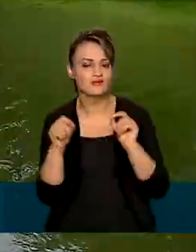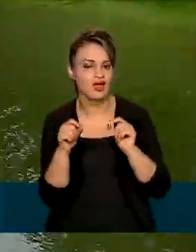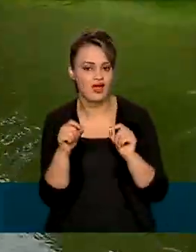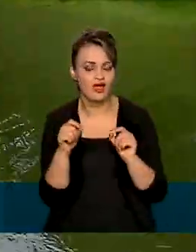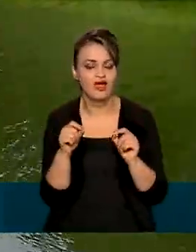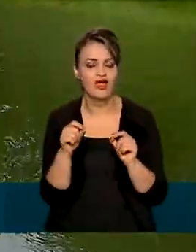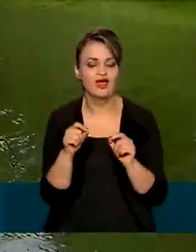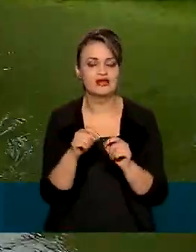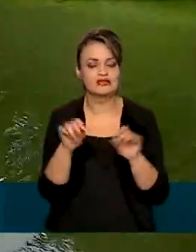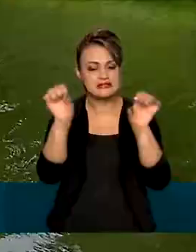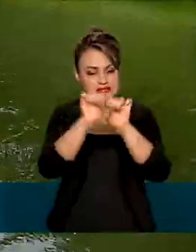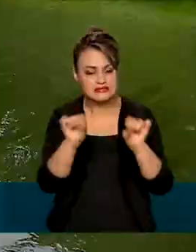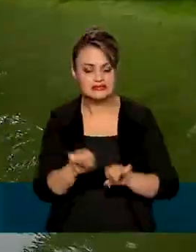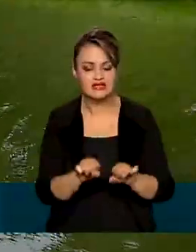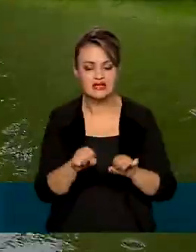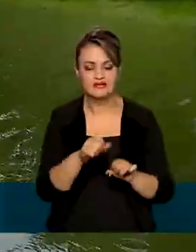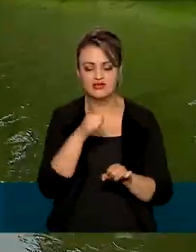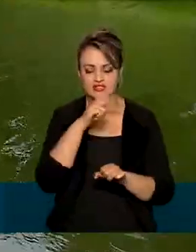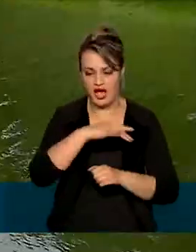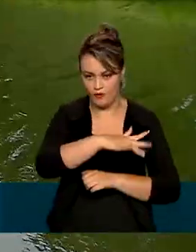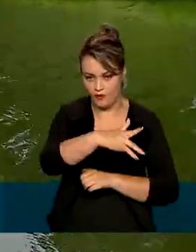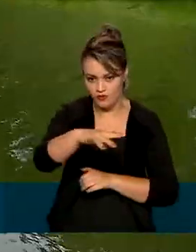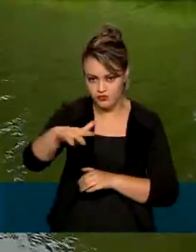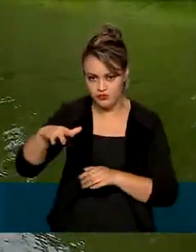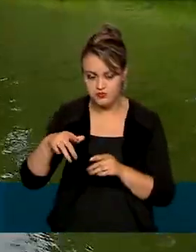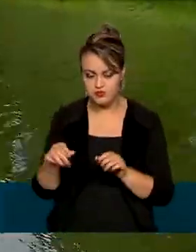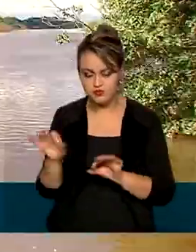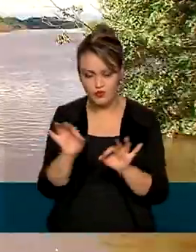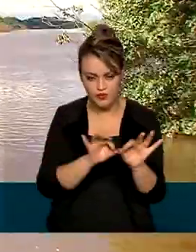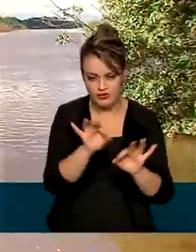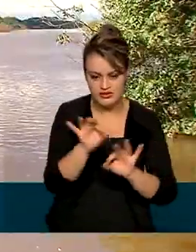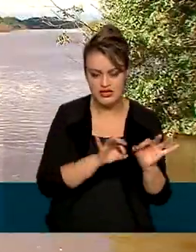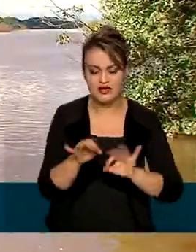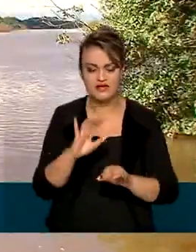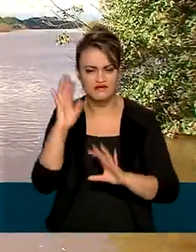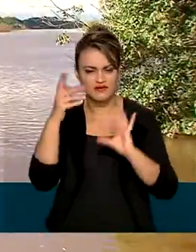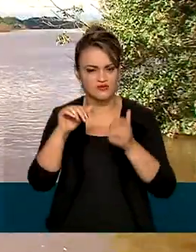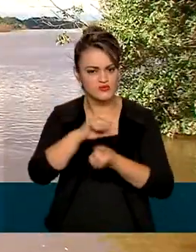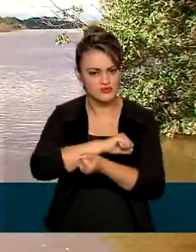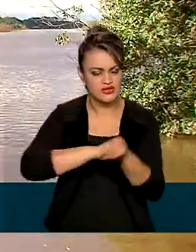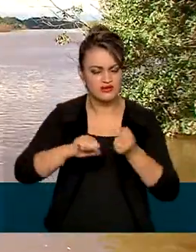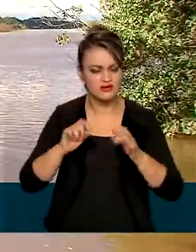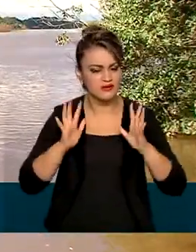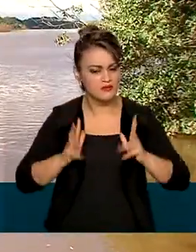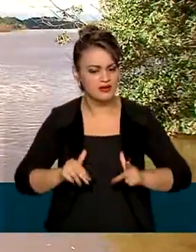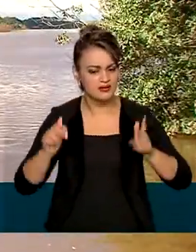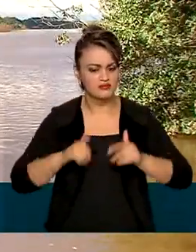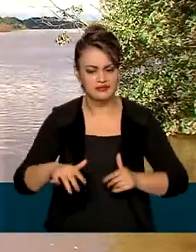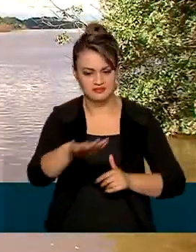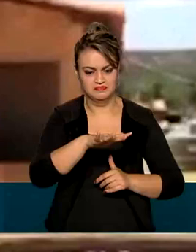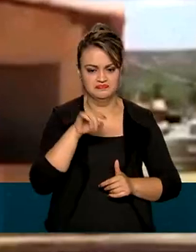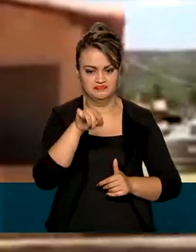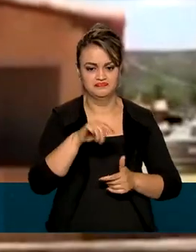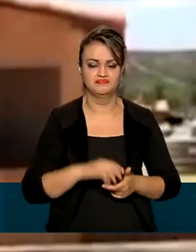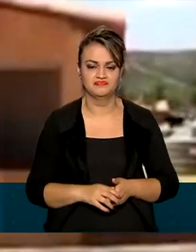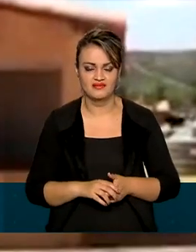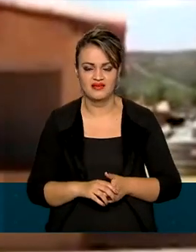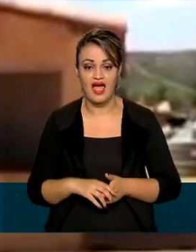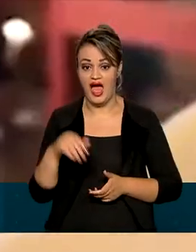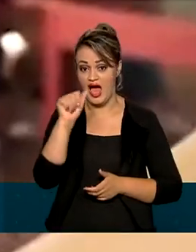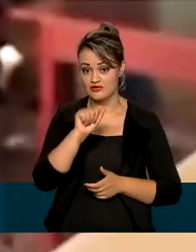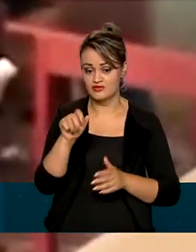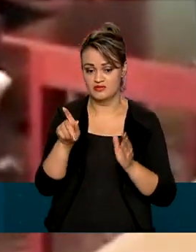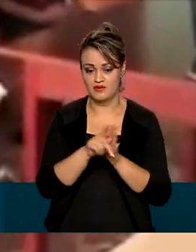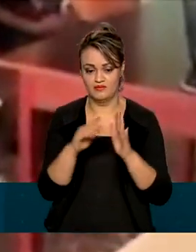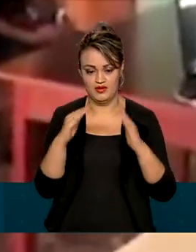implantação de sistemas agroflorestais e soluções sustentáveis de saneamento no meio rural. A Associação